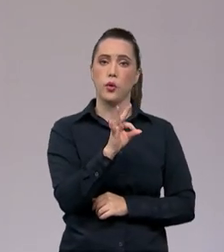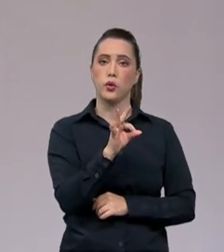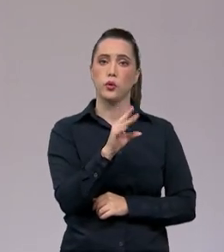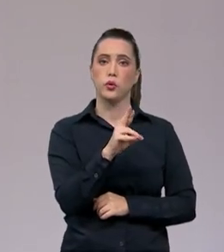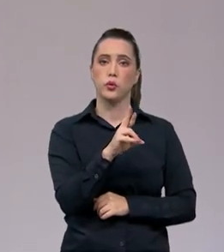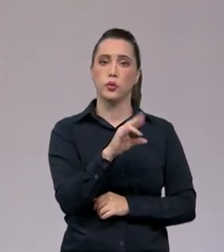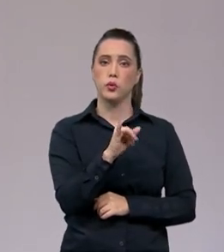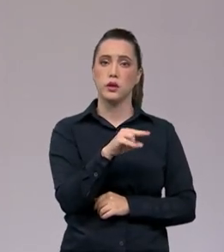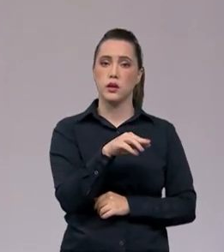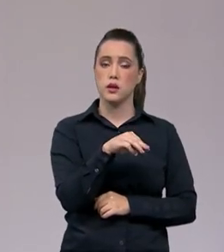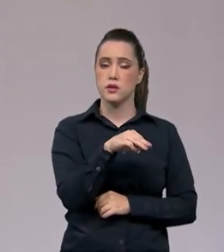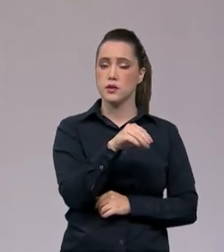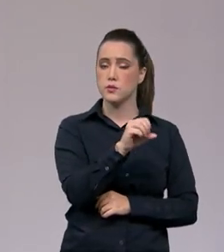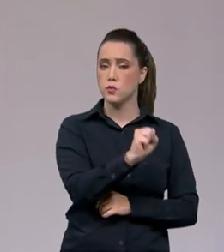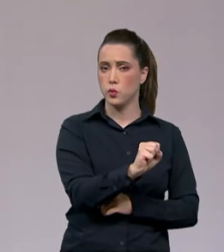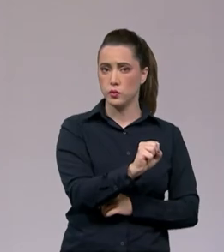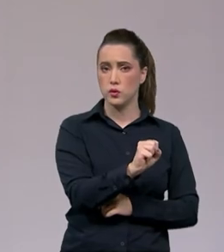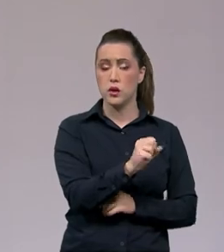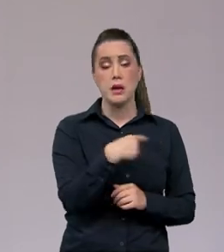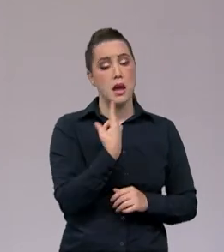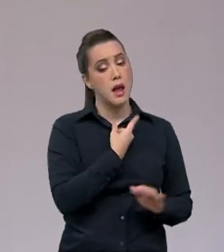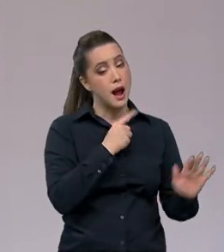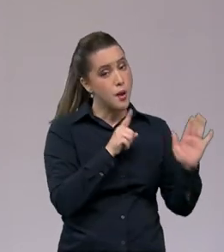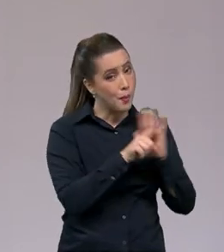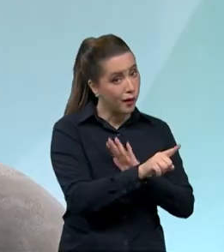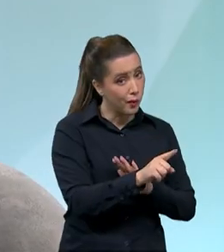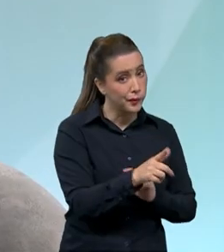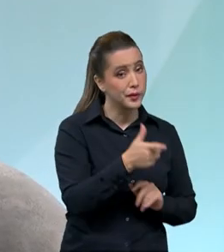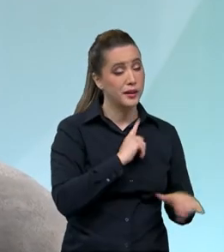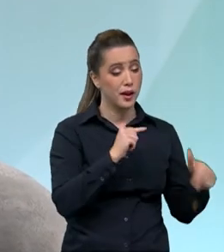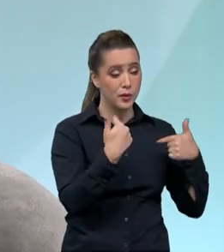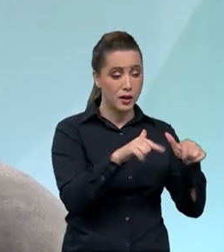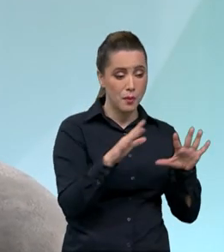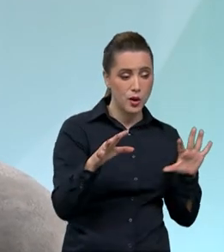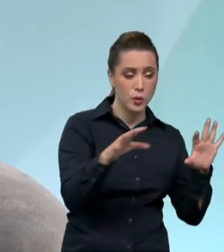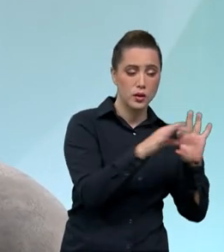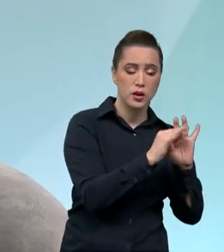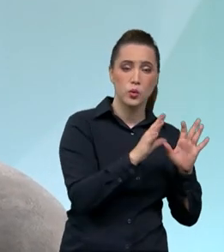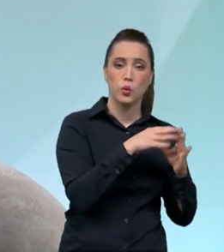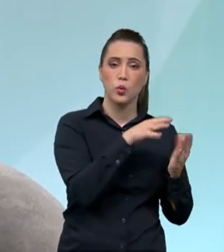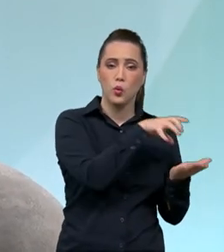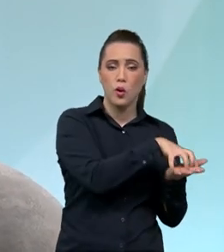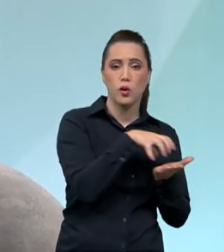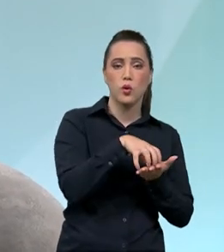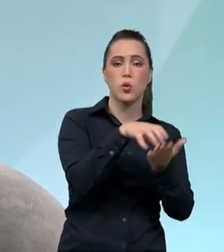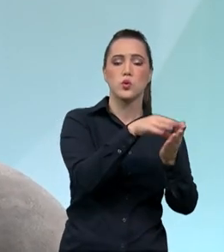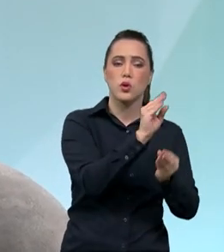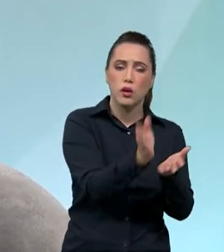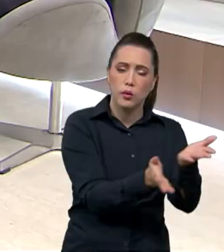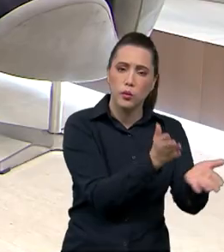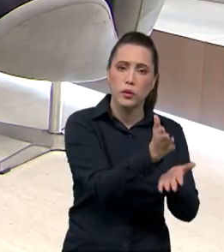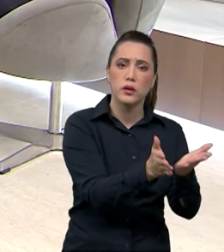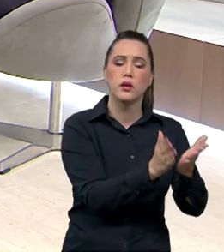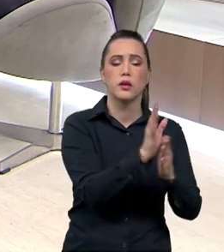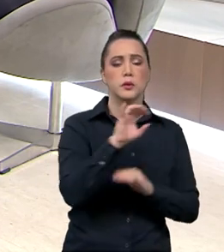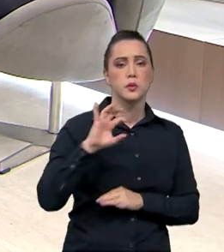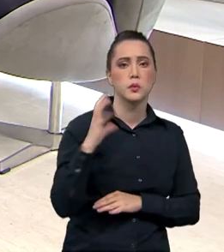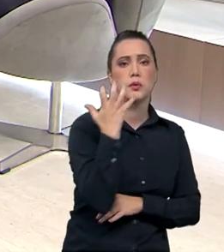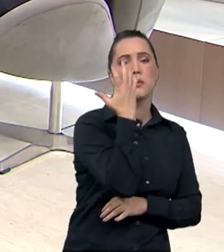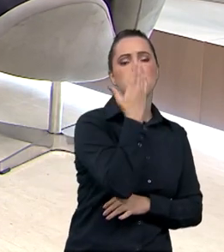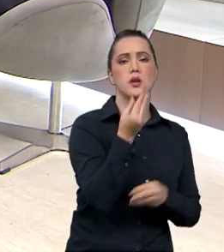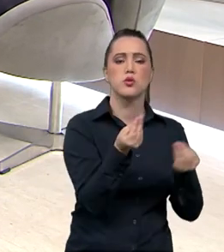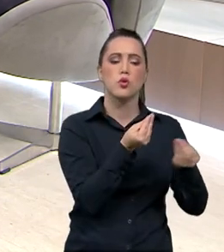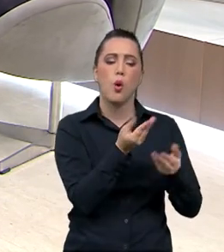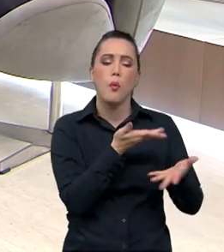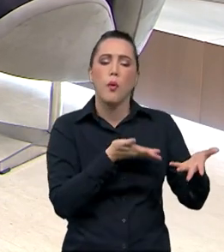parte da Embratur, tem havido um trabalho em parceria com órgãos que cuidam do meio ambiente? Como é que tem sido conduzido isso